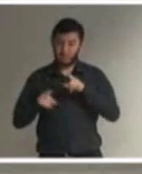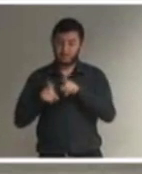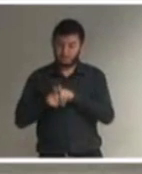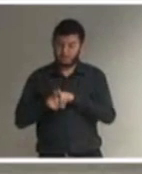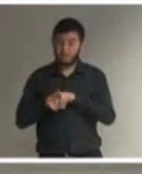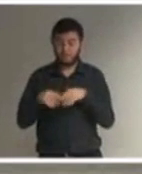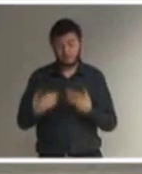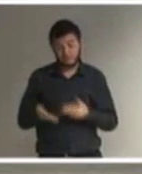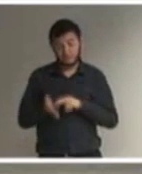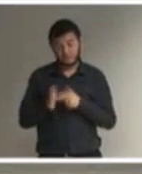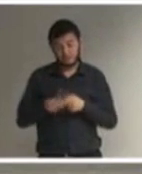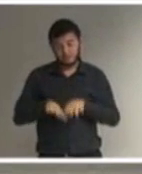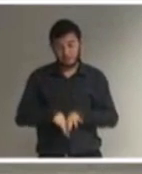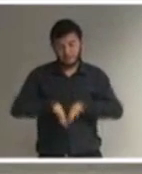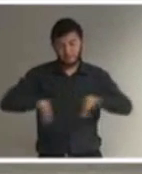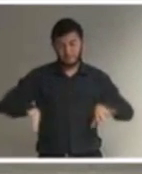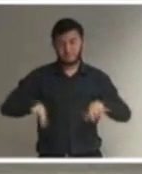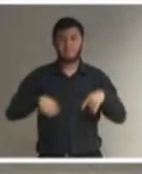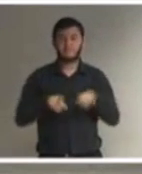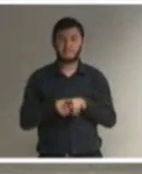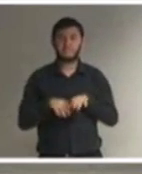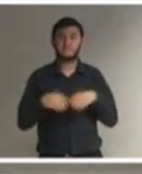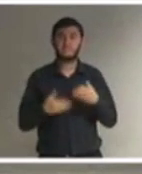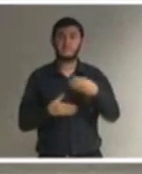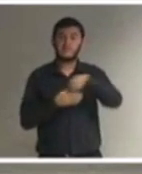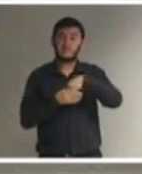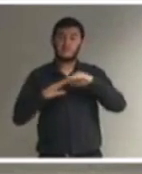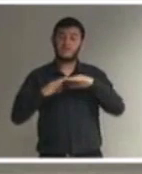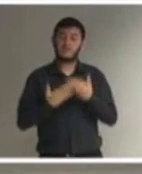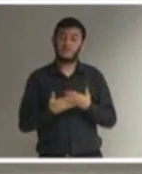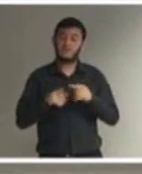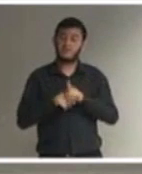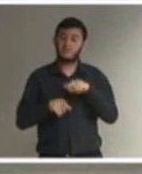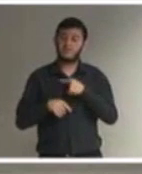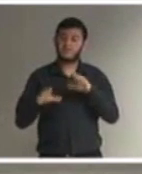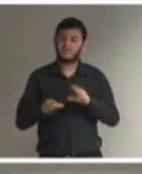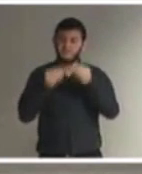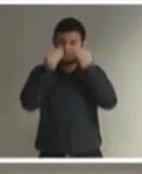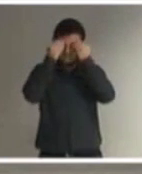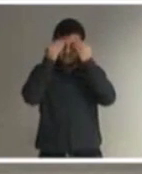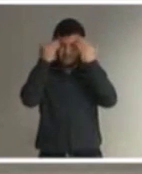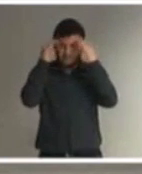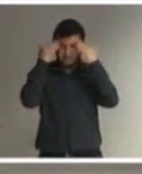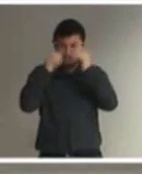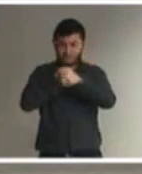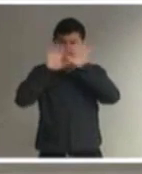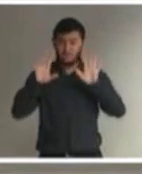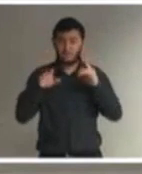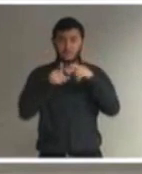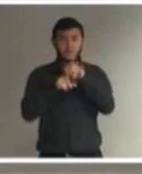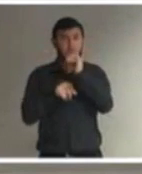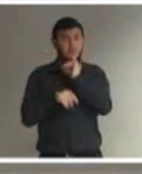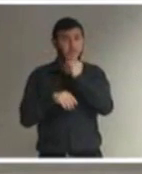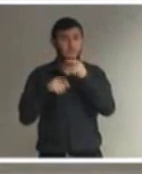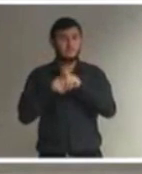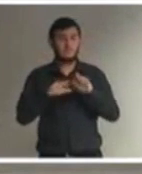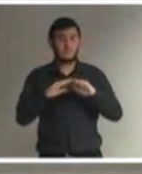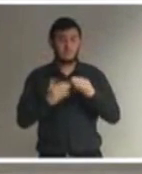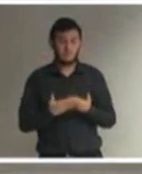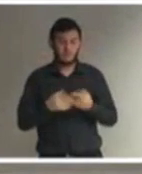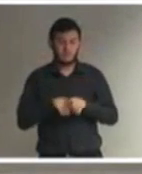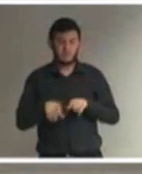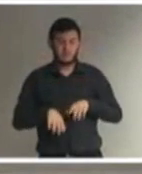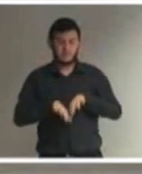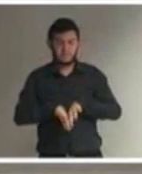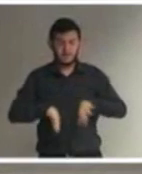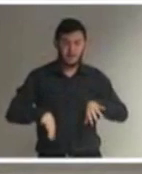essa convenção nos ajudou a compreender muito bem que esses artifícios das escolas em separar crianças